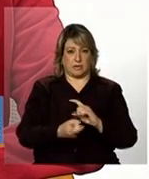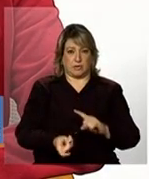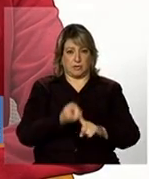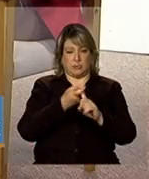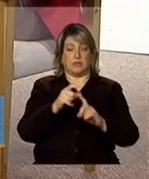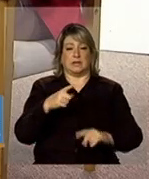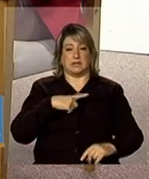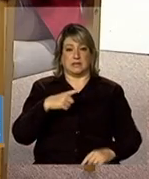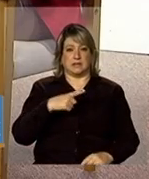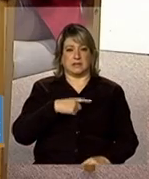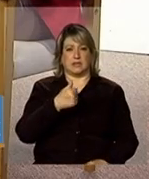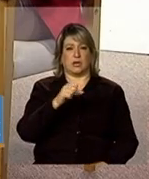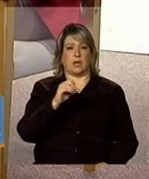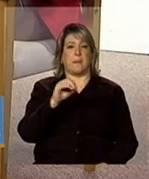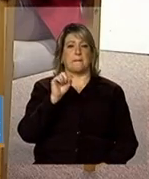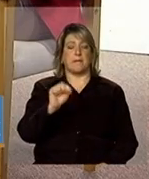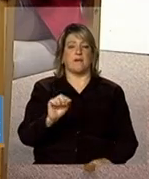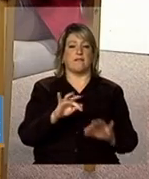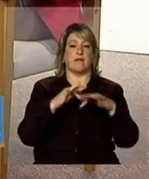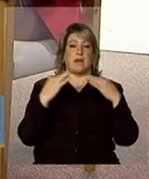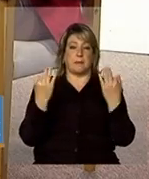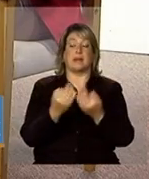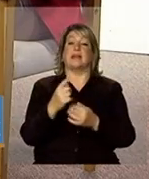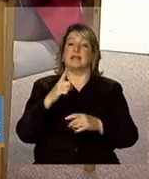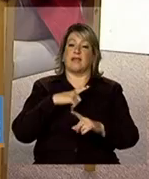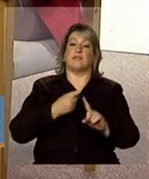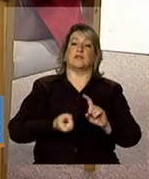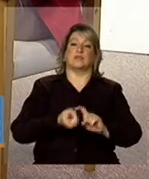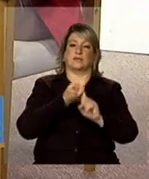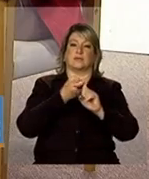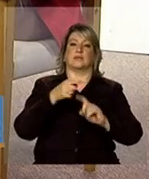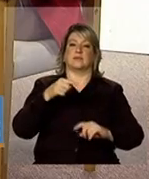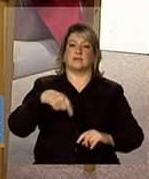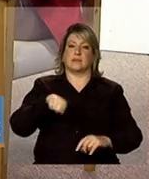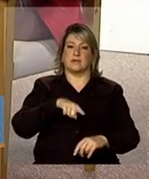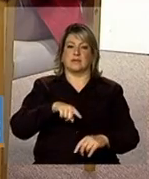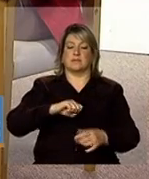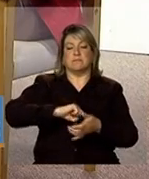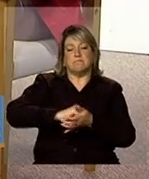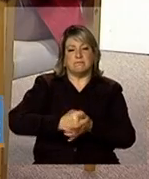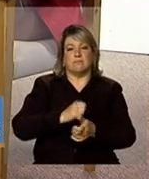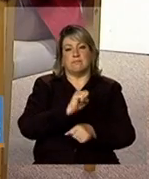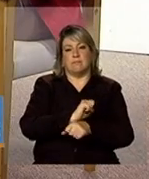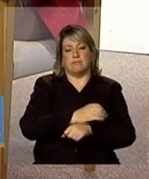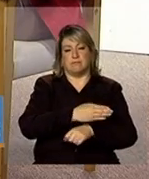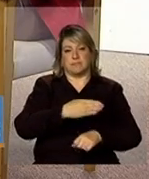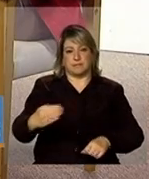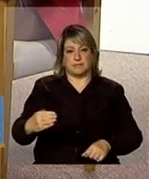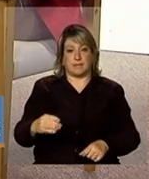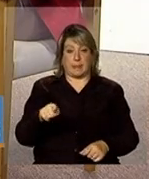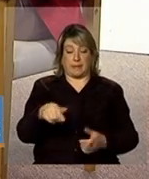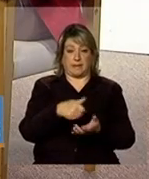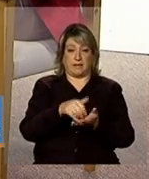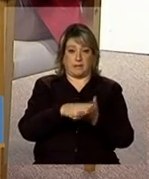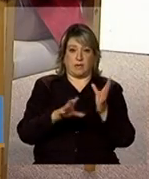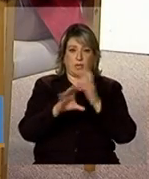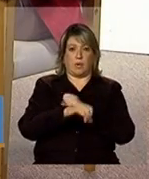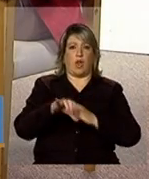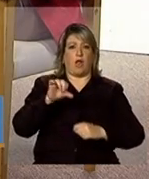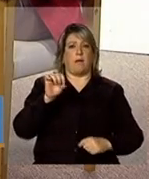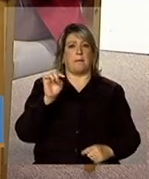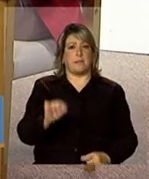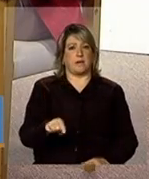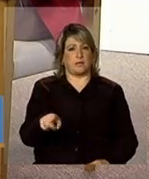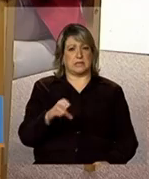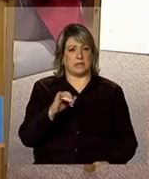famílias tiveram suspensões nesse período e o acompanhamento com o registro no SICOM foi cerca de 9 mil então a gente via que tinha